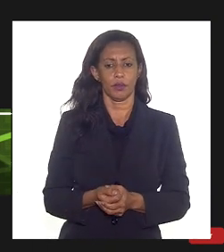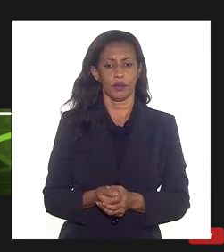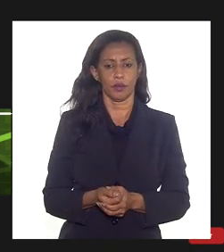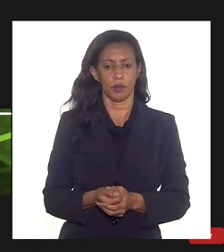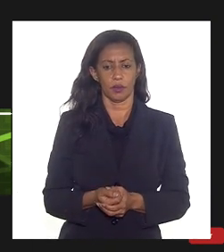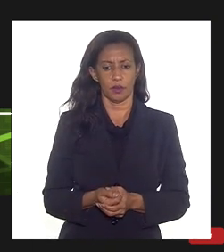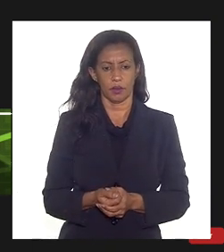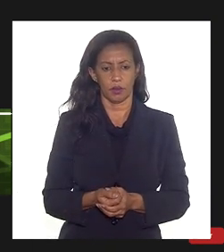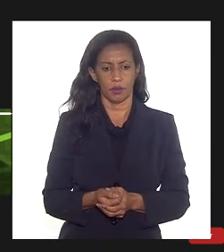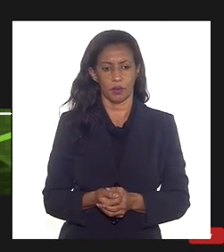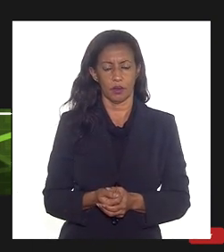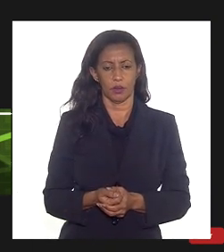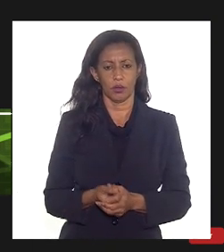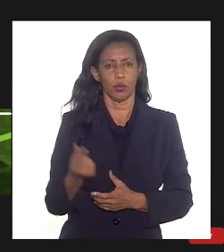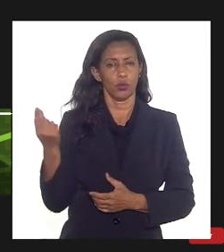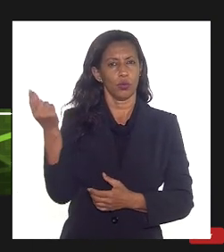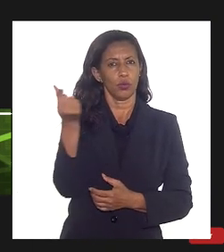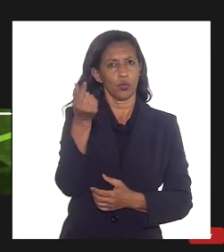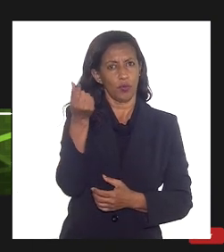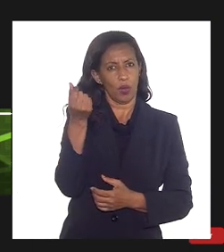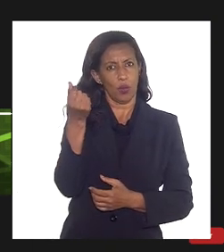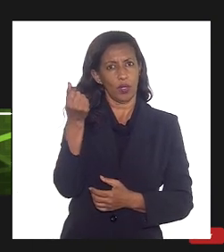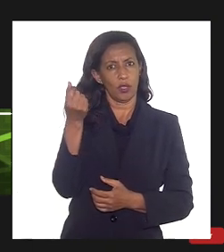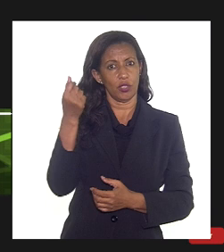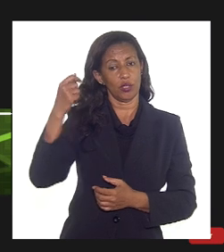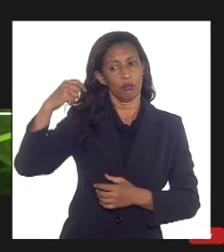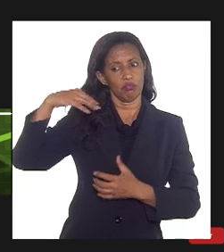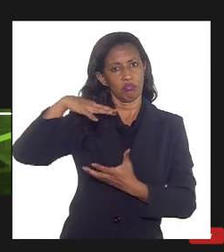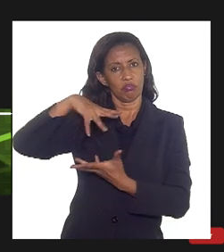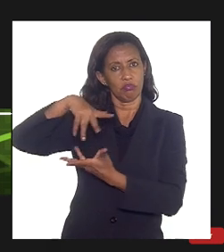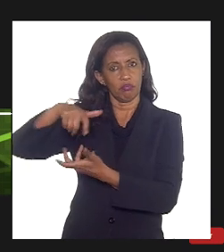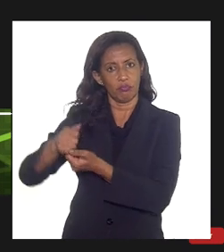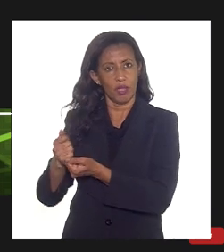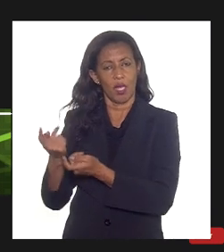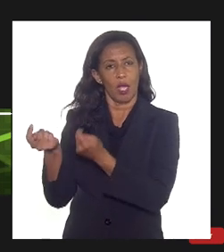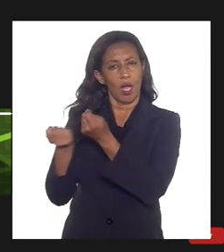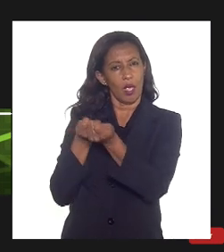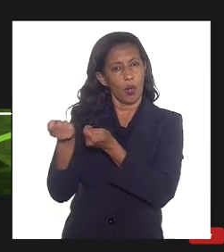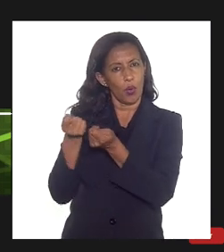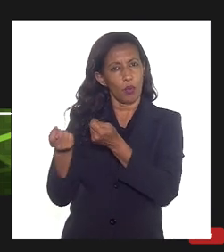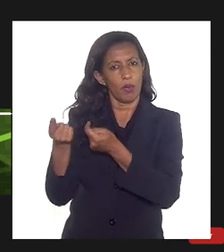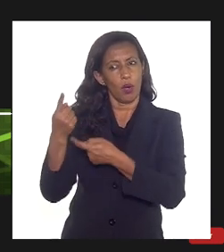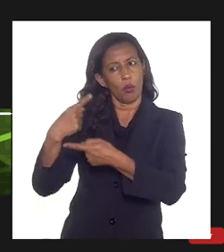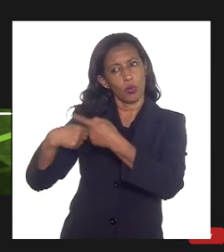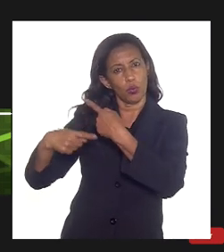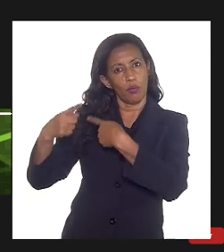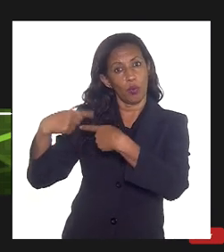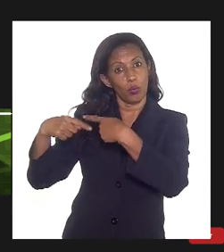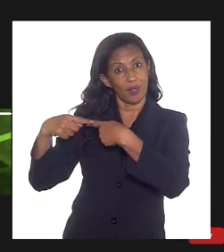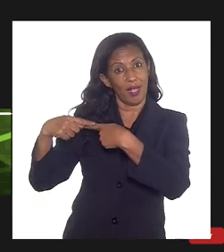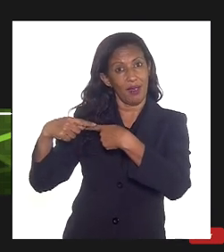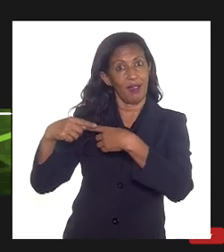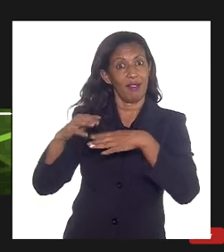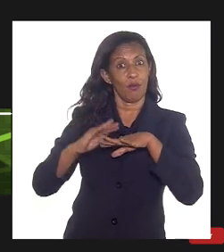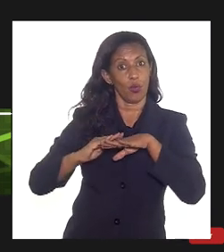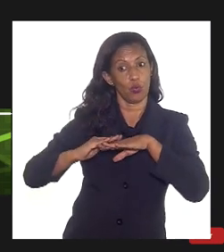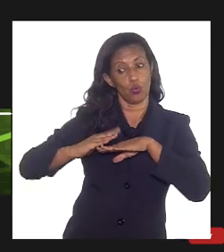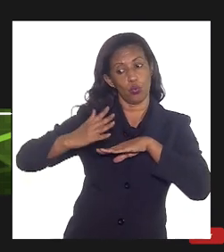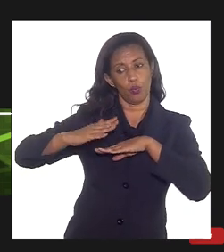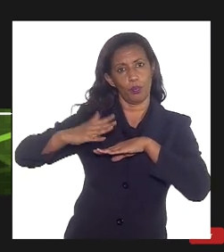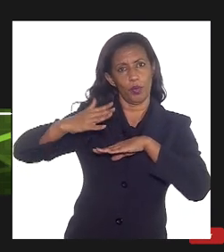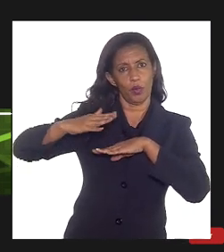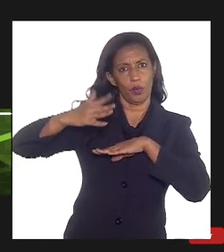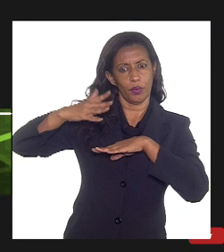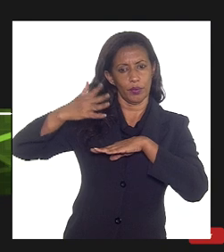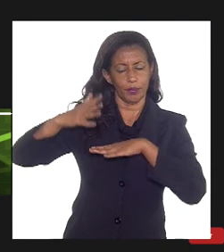cotações internacionais e também da economia o preço começou também a retornar num patamar mais alto ainda ficando com esse